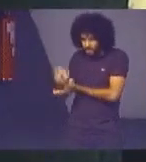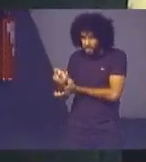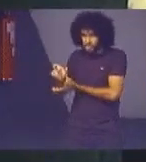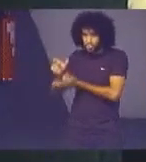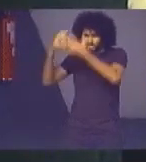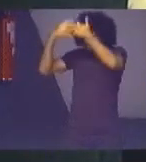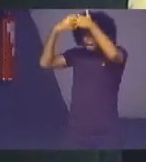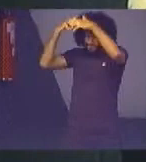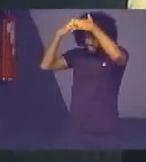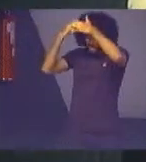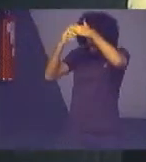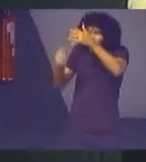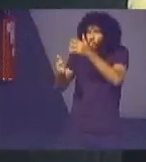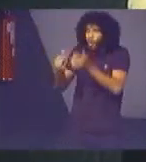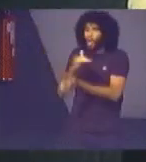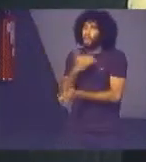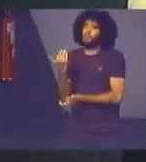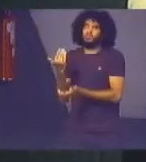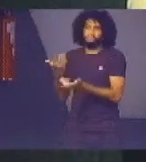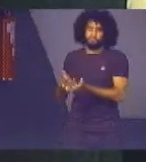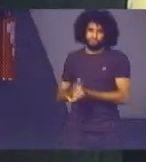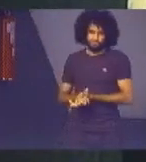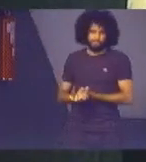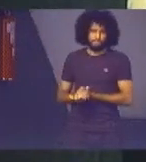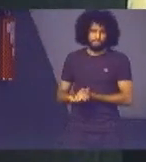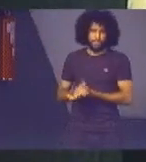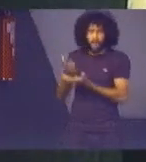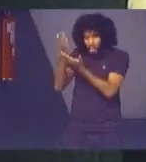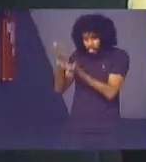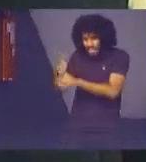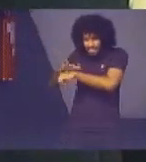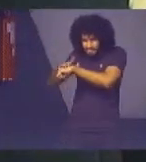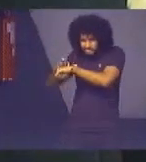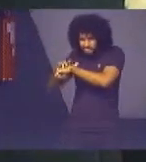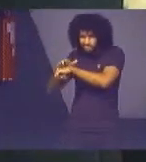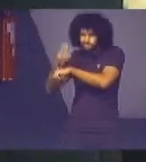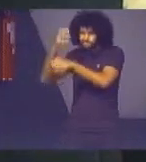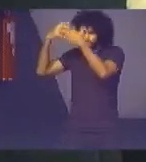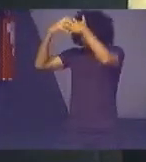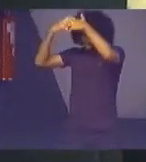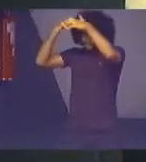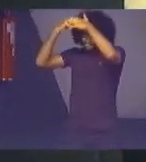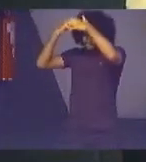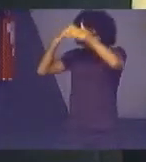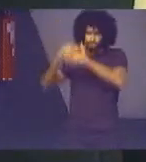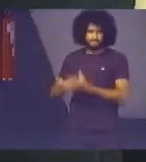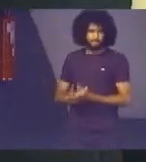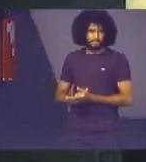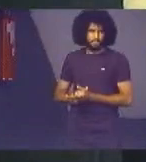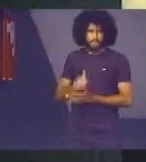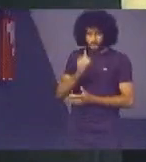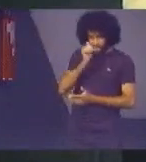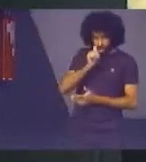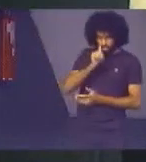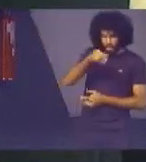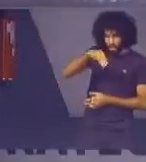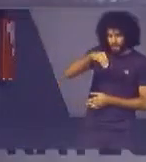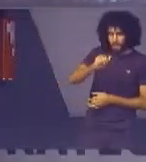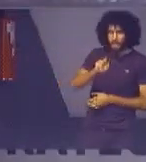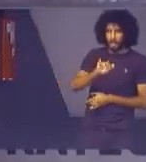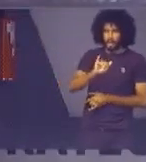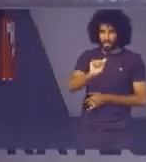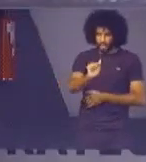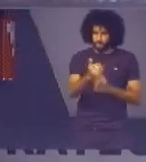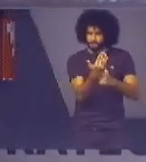morrendo são doentes mentais Maria Tereza me ouviu na